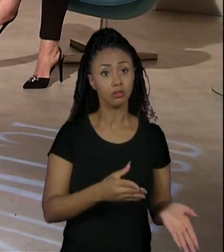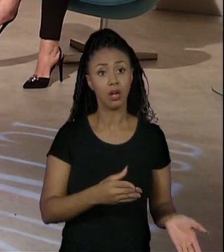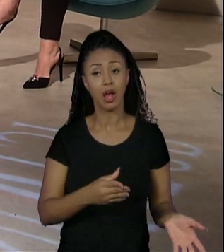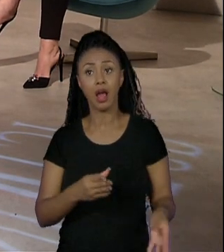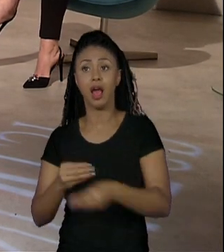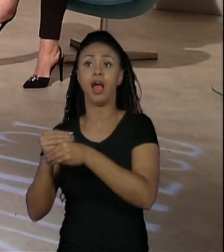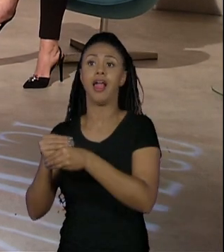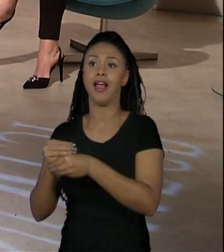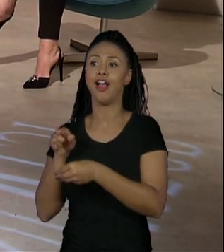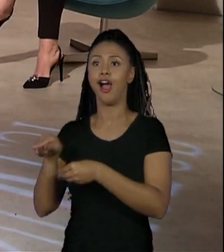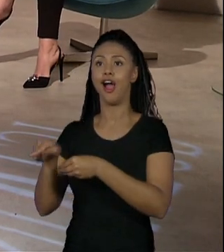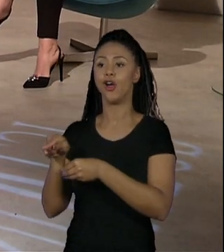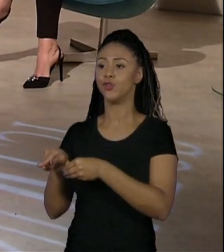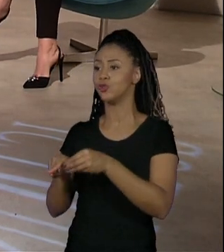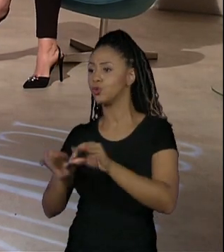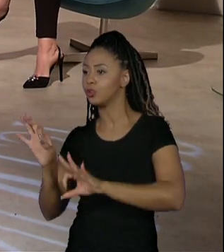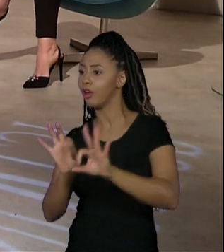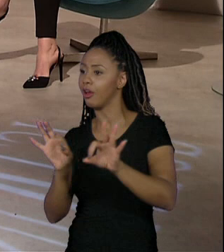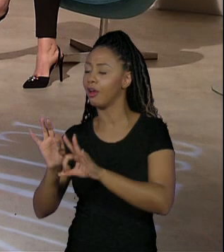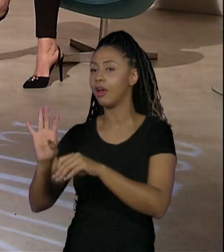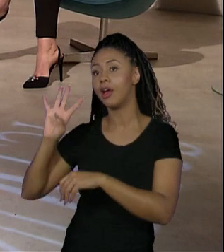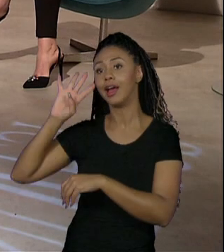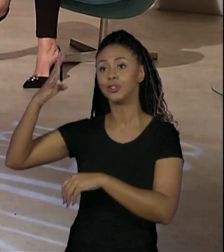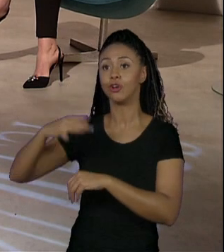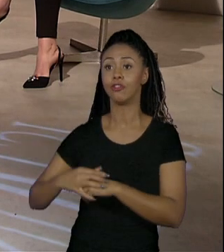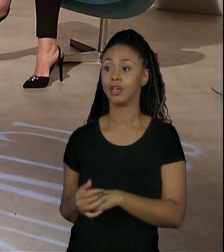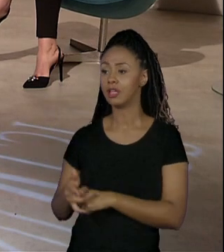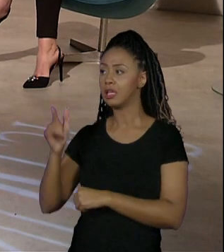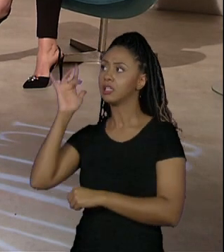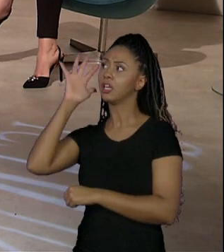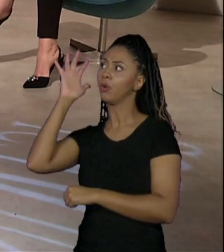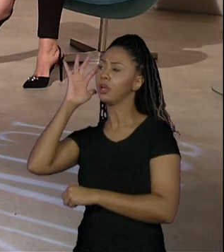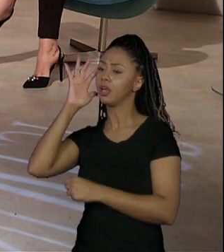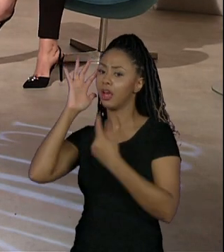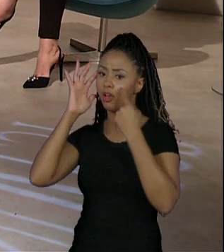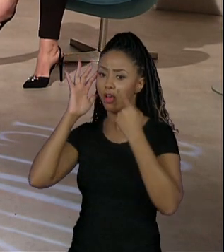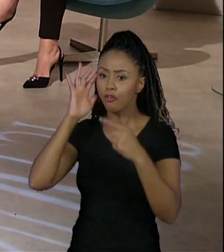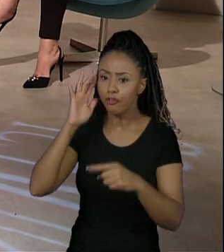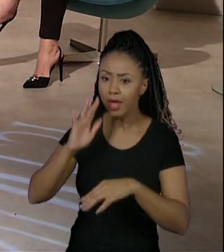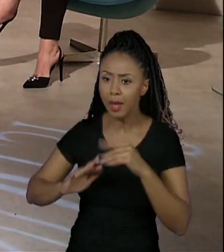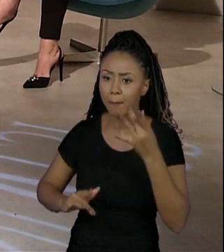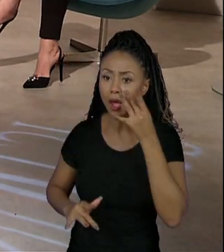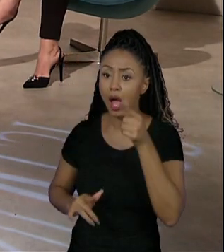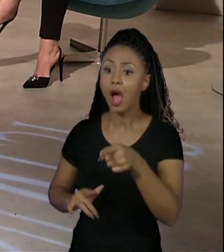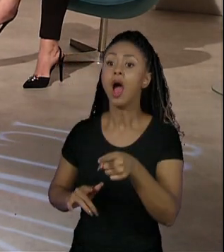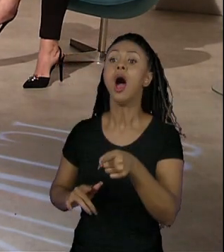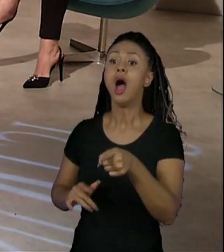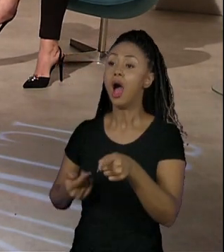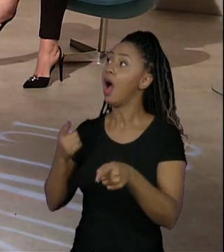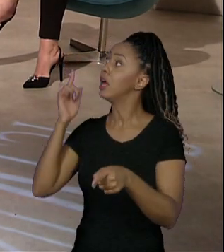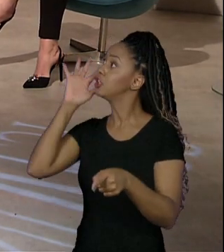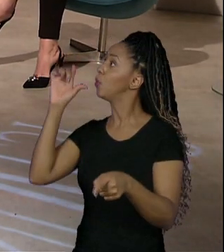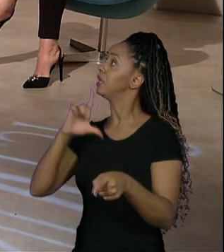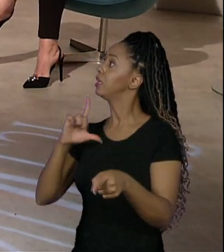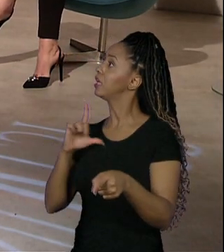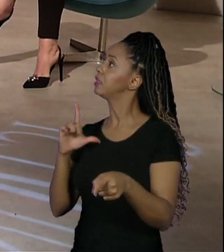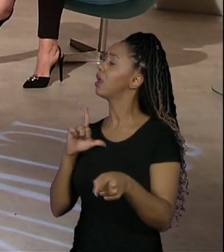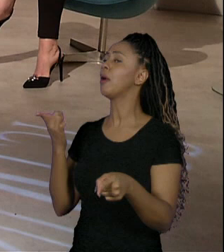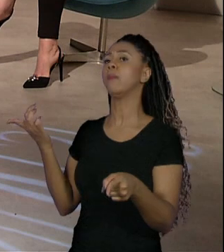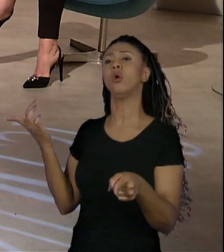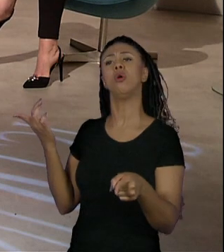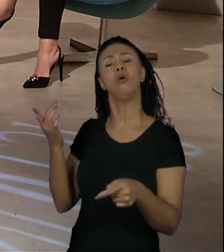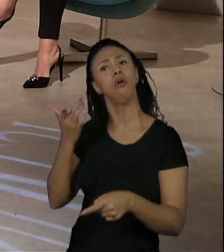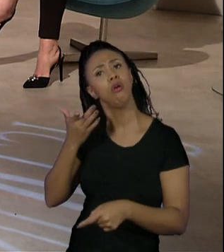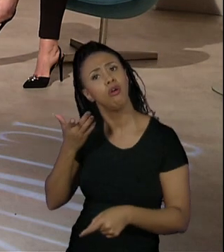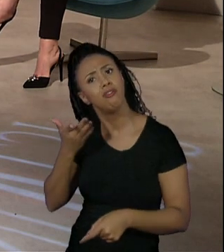conhecimentos teóricos e vão verificar que na prática, poxa, né? Eu não sabia que isso já estava teorizado, era tão fácil